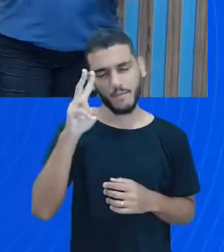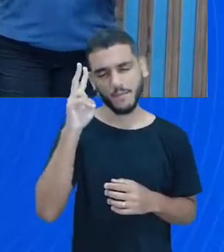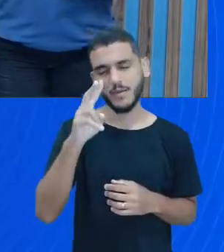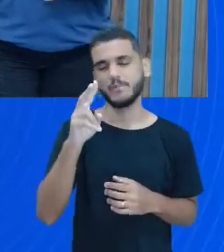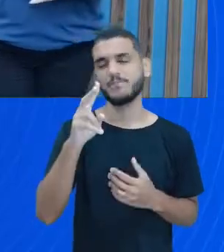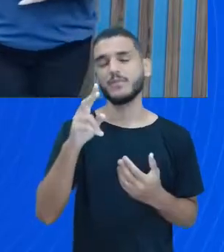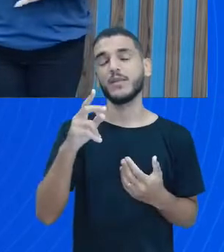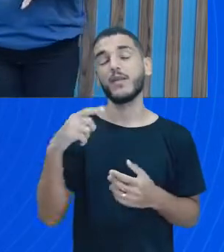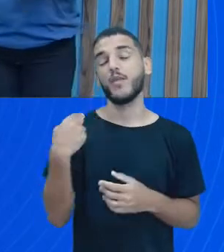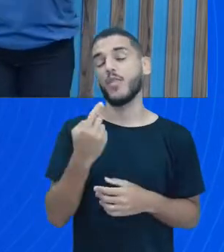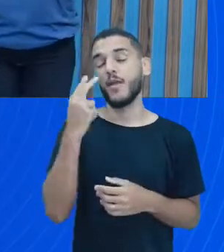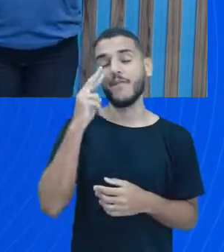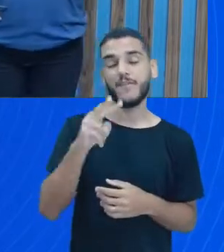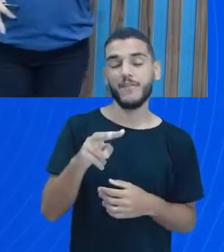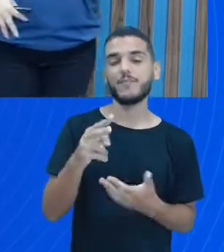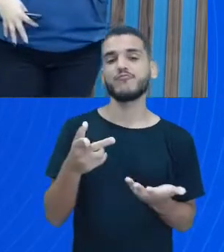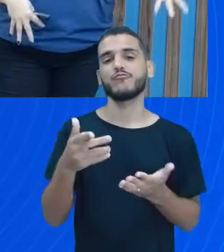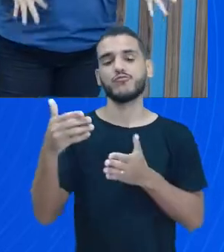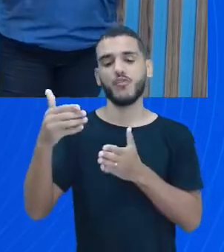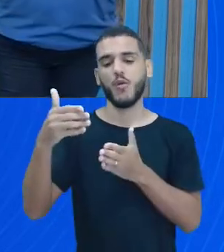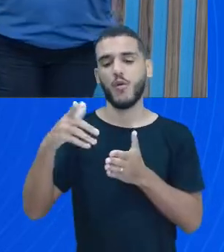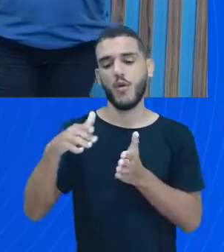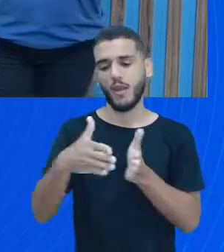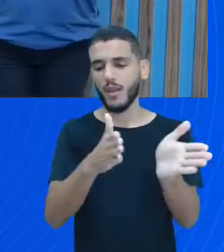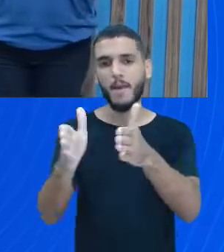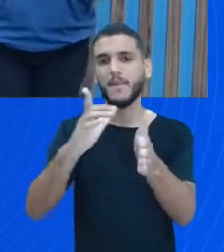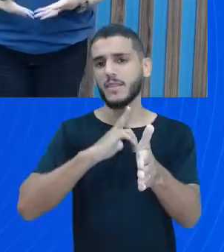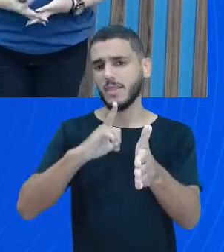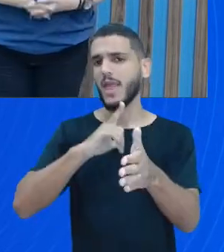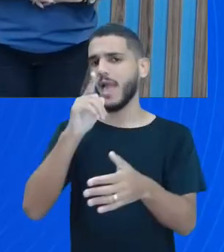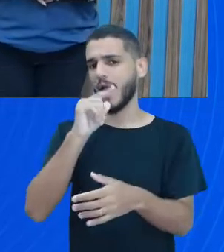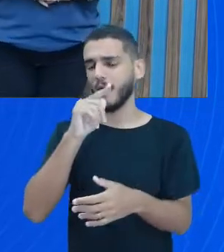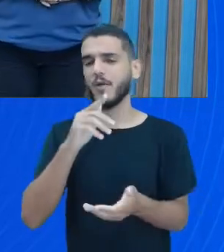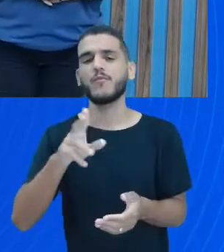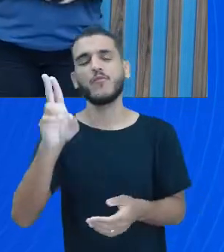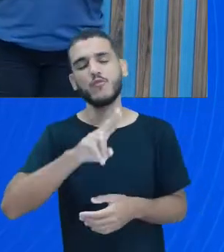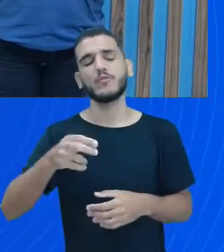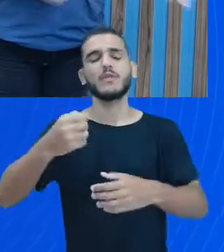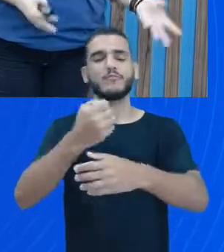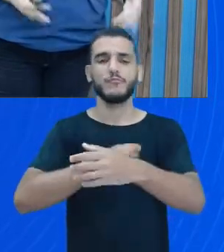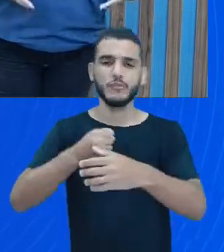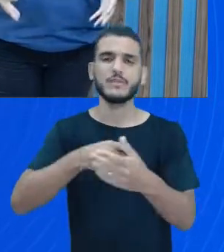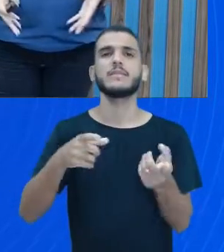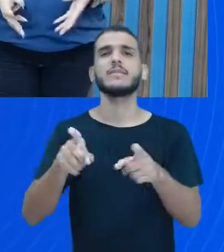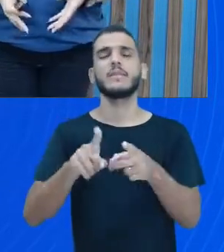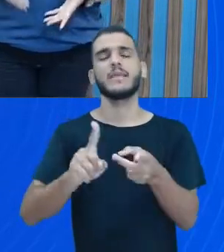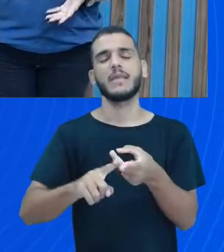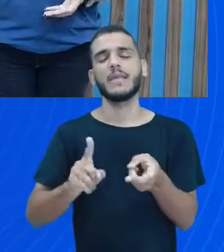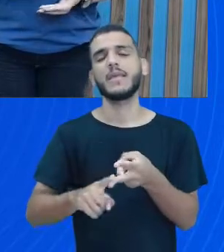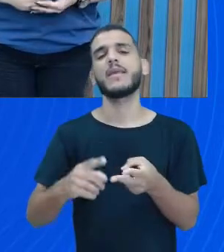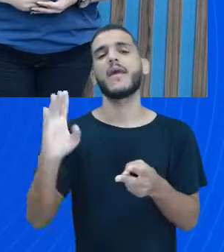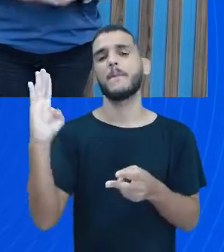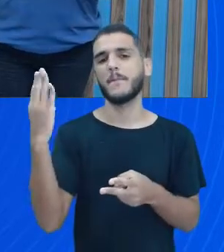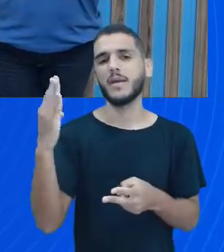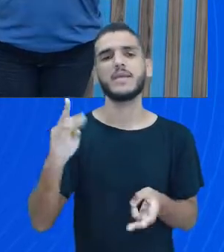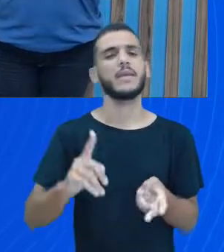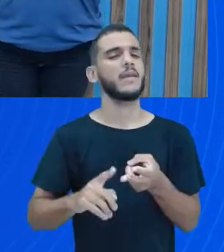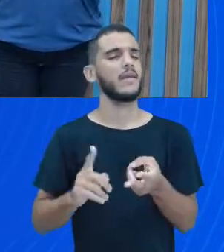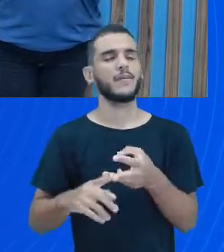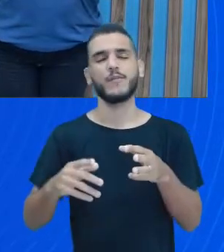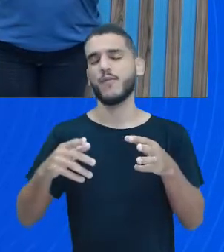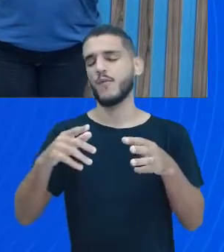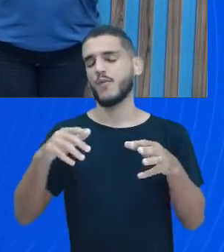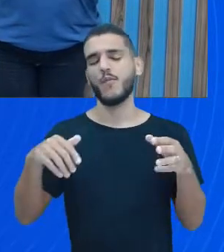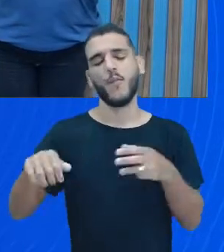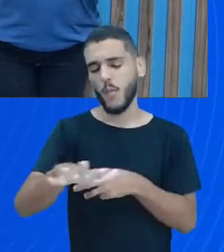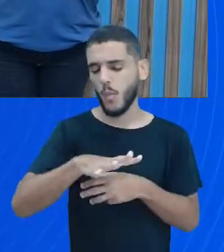Então a gente utiliza água na cozinha, nos banheiros, né? Em toda a casa da gente, no terraço e tudo mais. E aí essa água